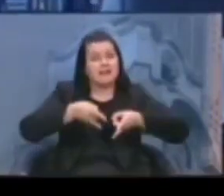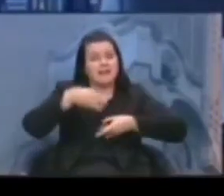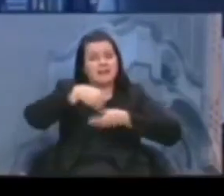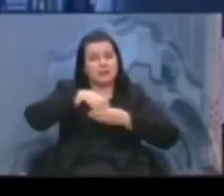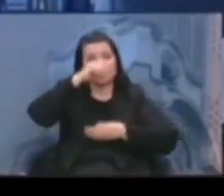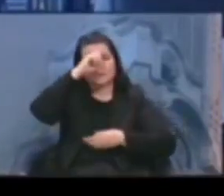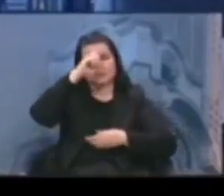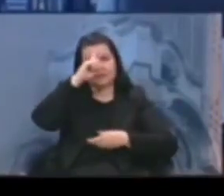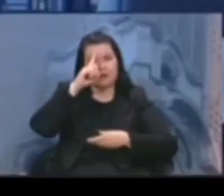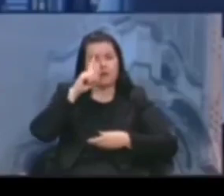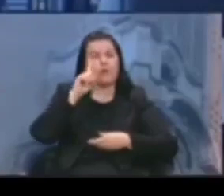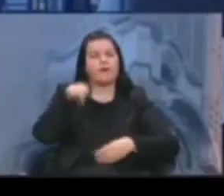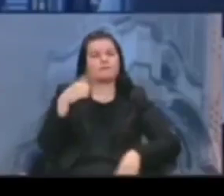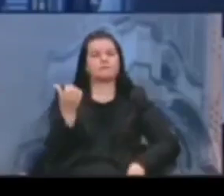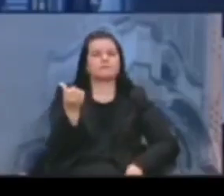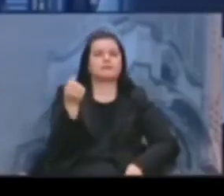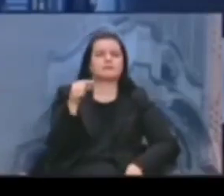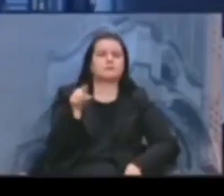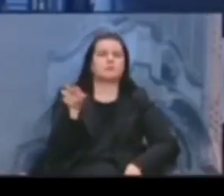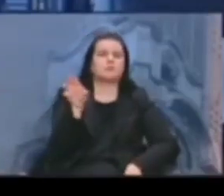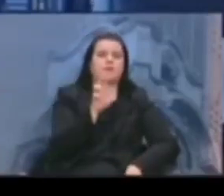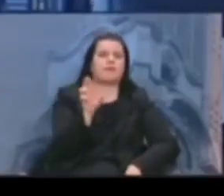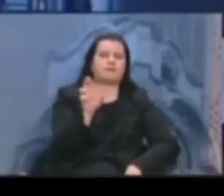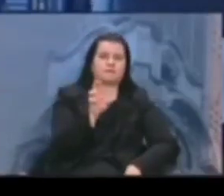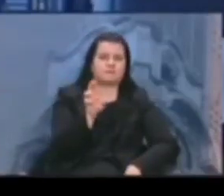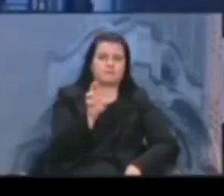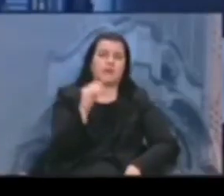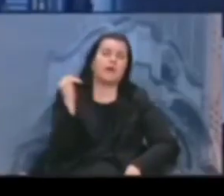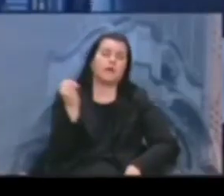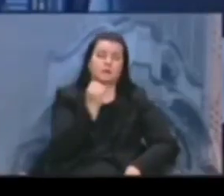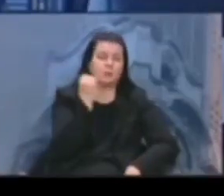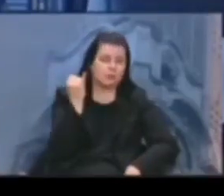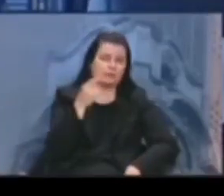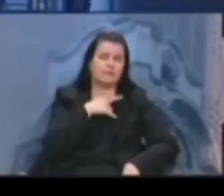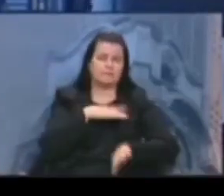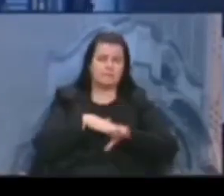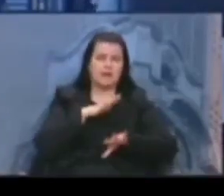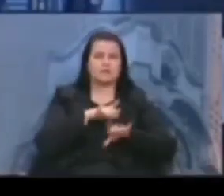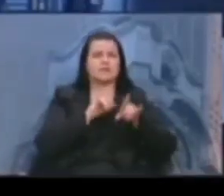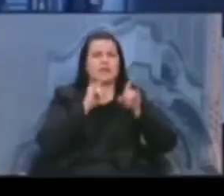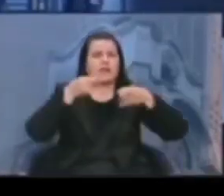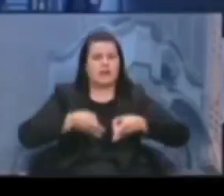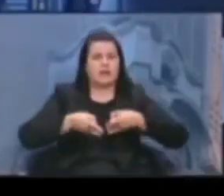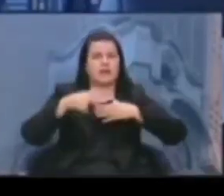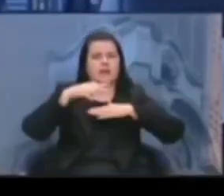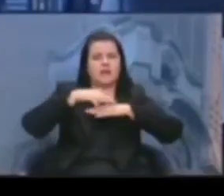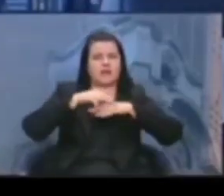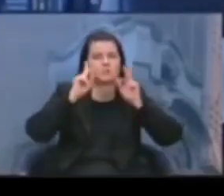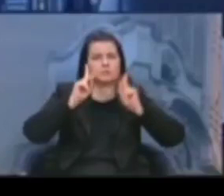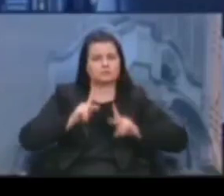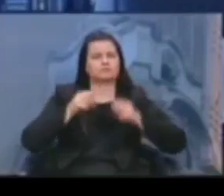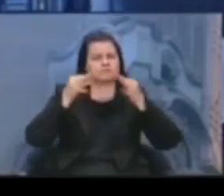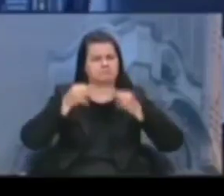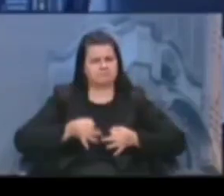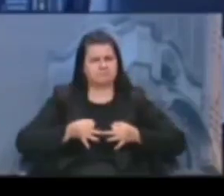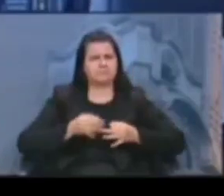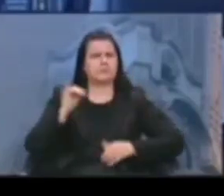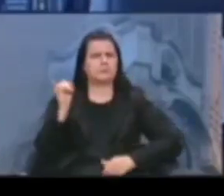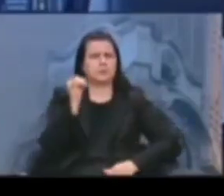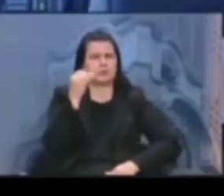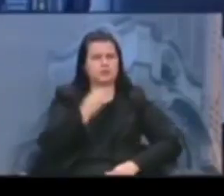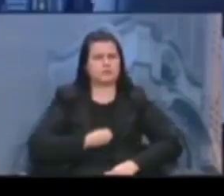dinheiro público. É importante abrir leitos? Com certeza. É importante salvar vidas? Com certeza.